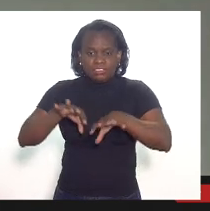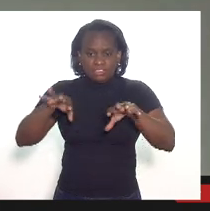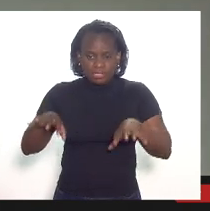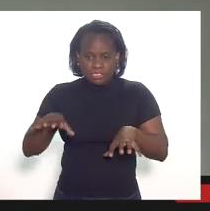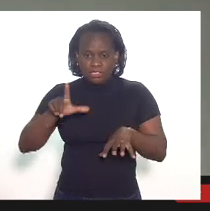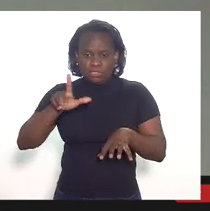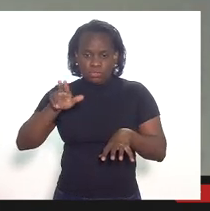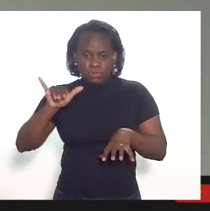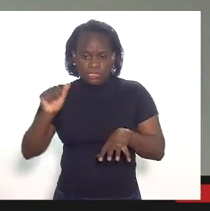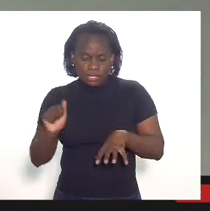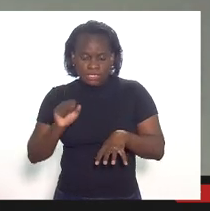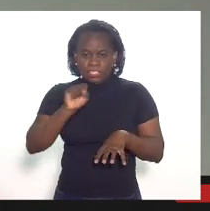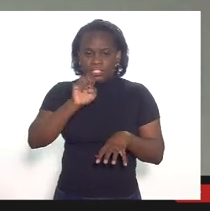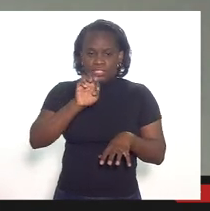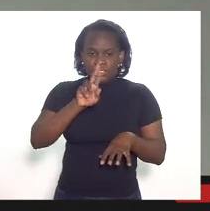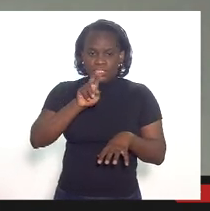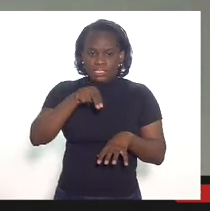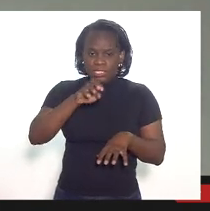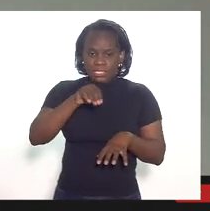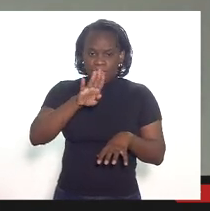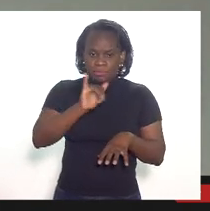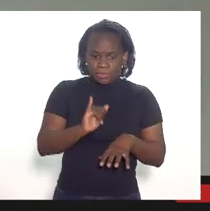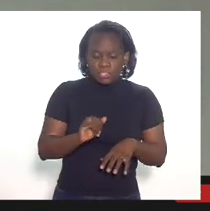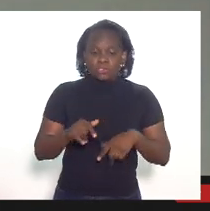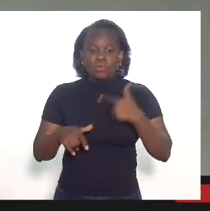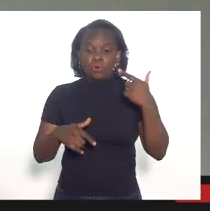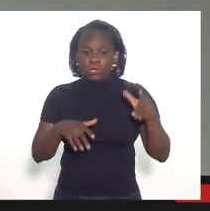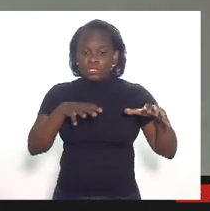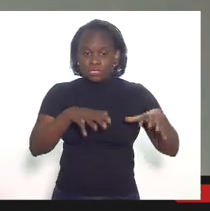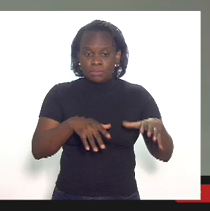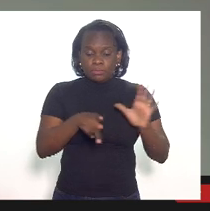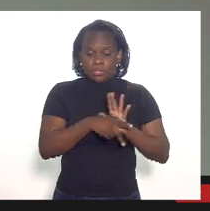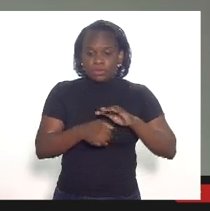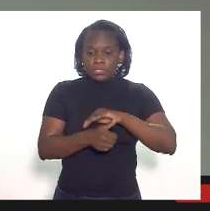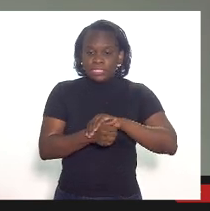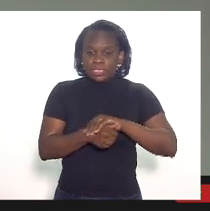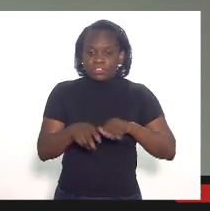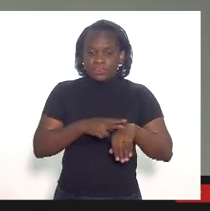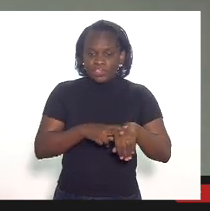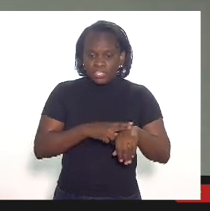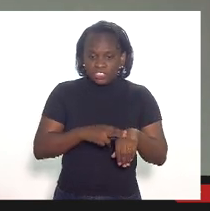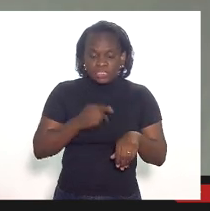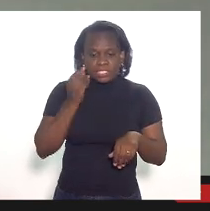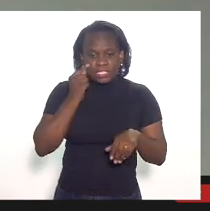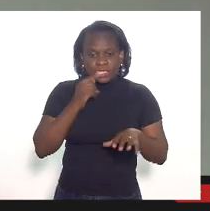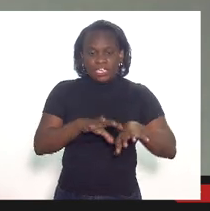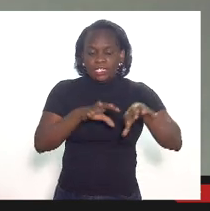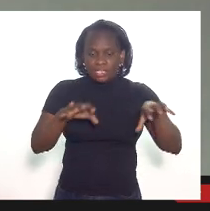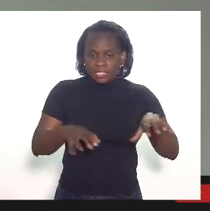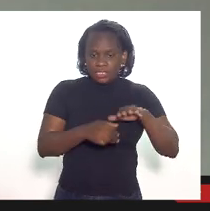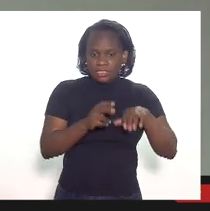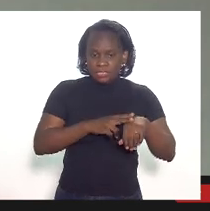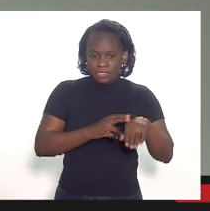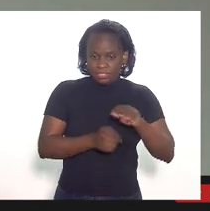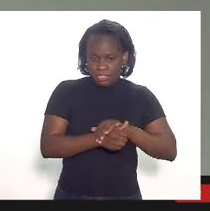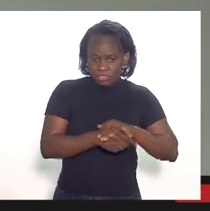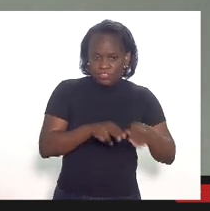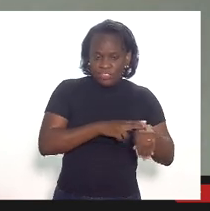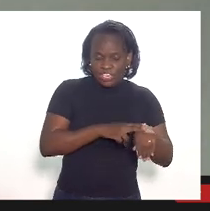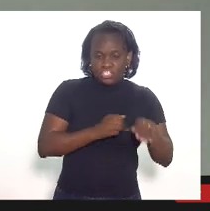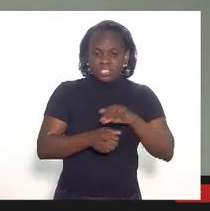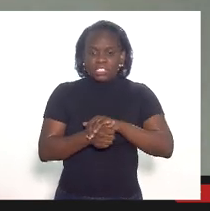Lula e Sernambi, e o campo de Tartaruga Verde, na tentativa de desmembramento para Tartaruga Verde e Tartaruga Mestiça.